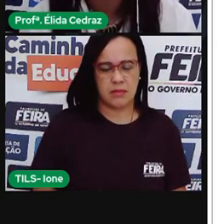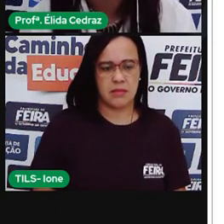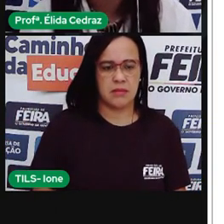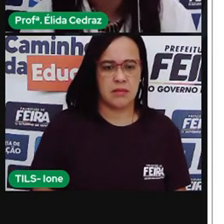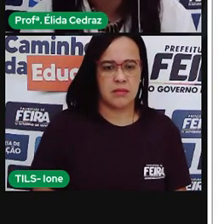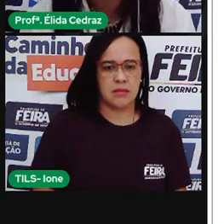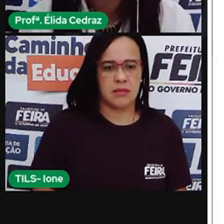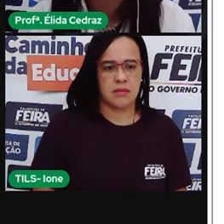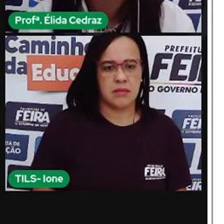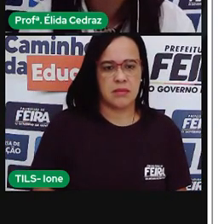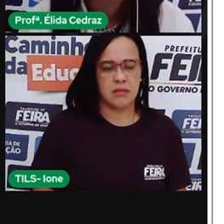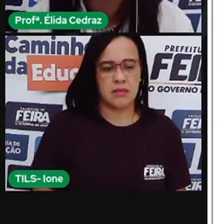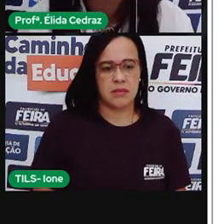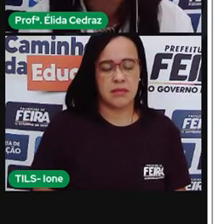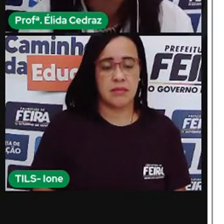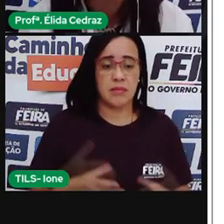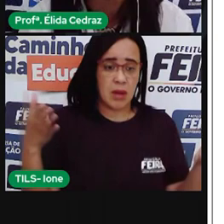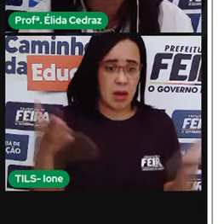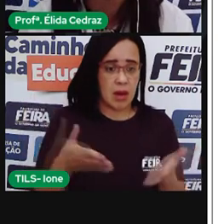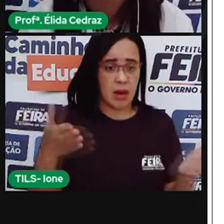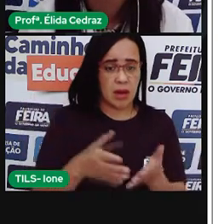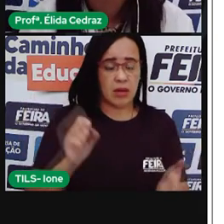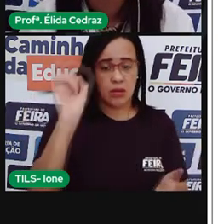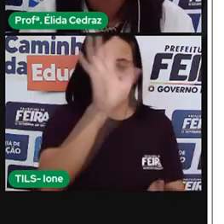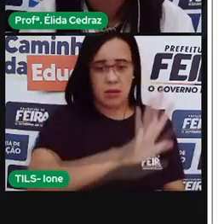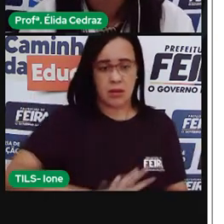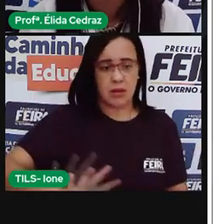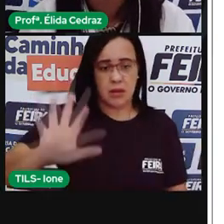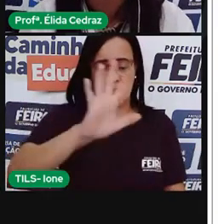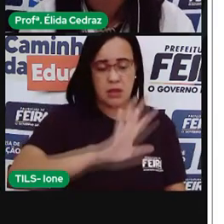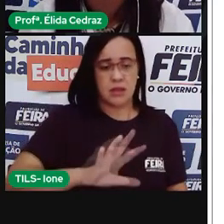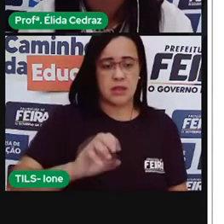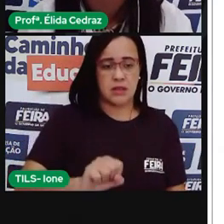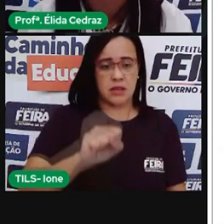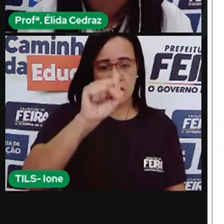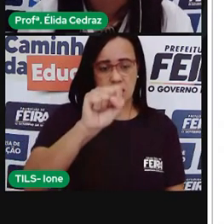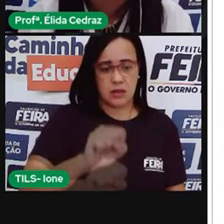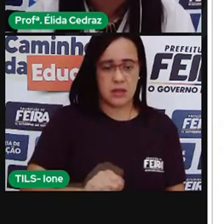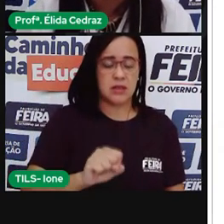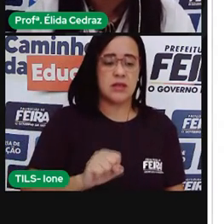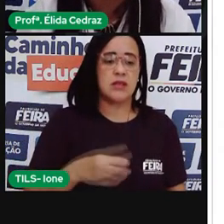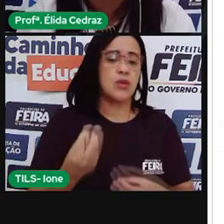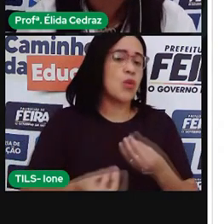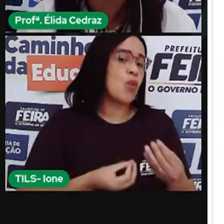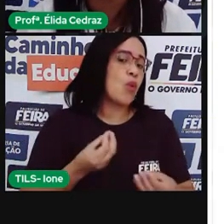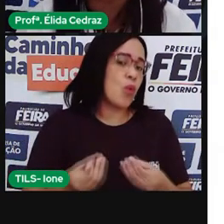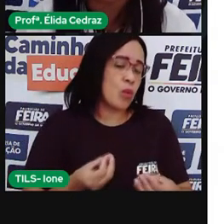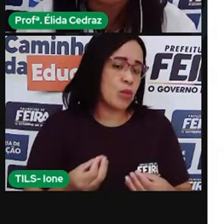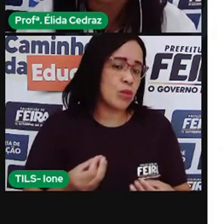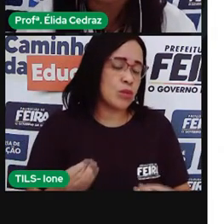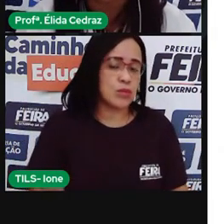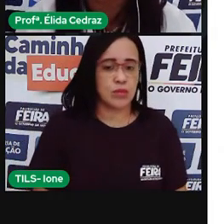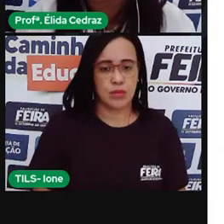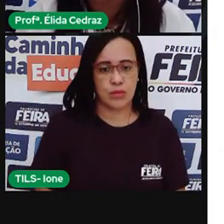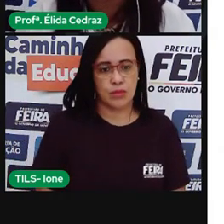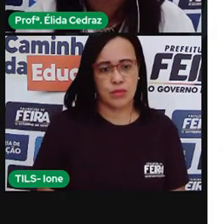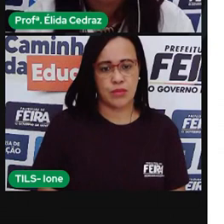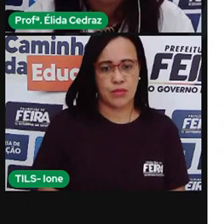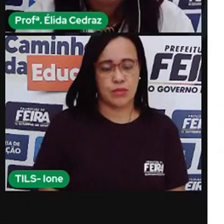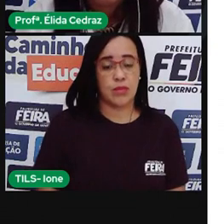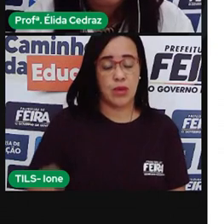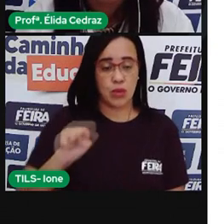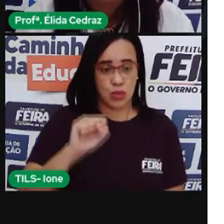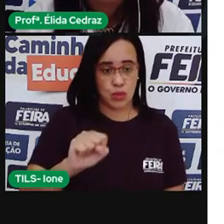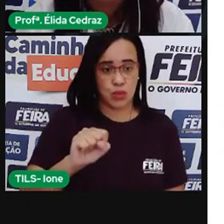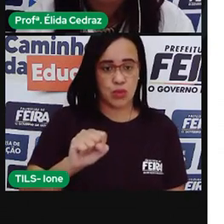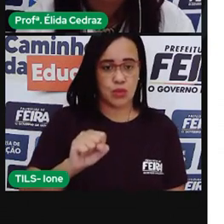A região sudeste é composta por